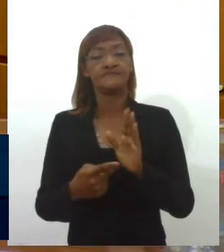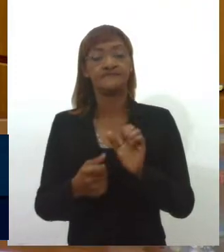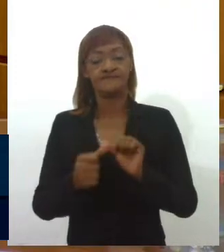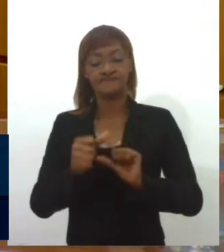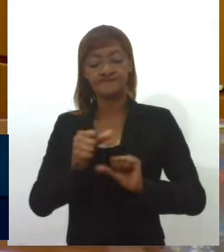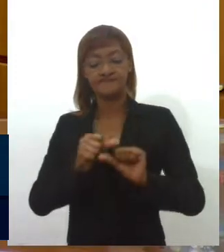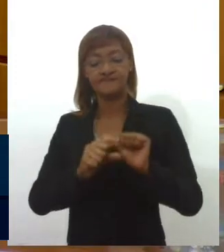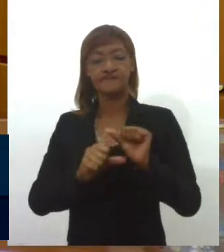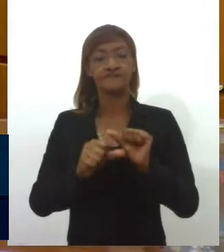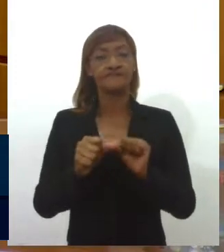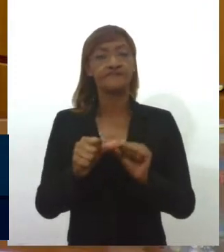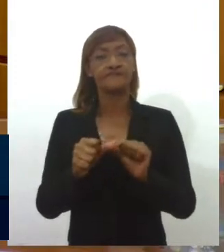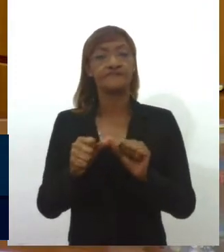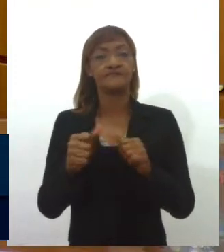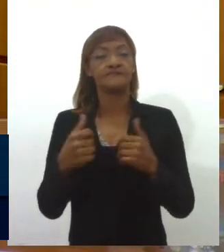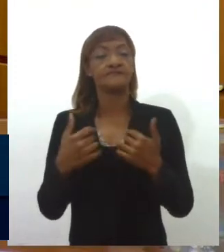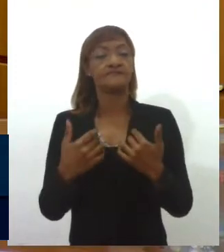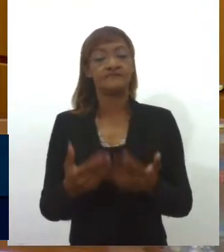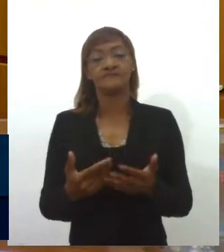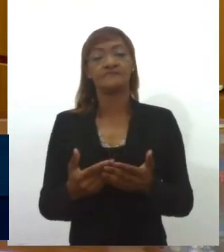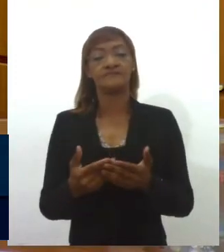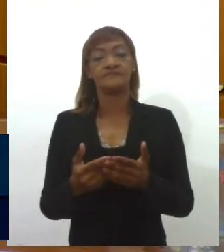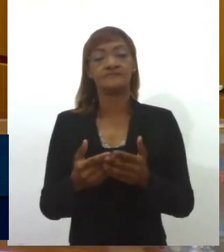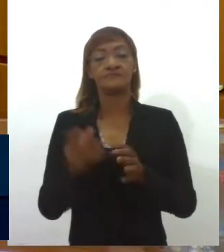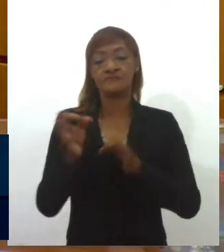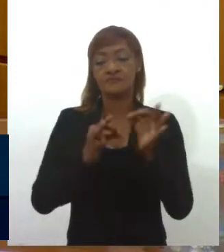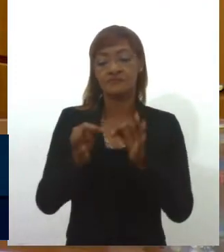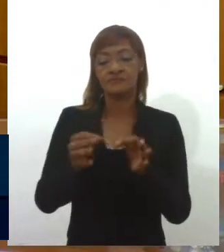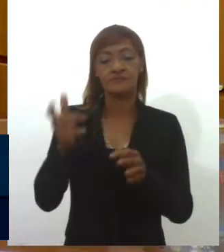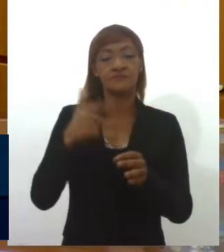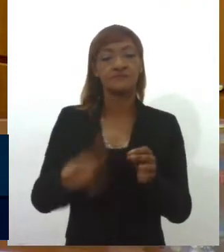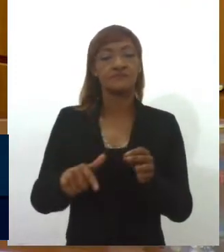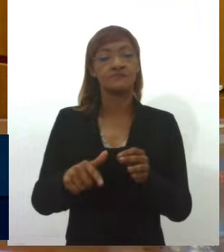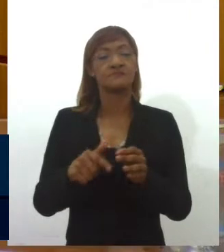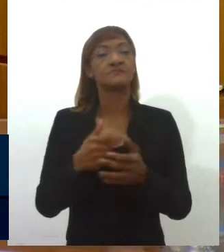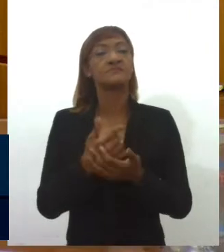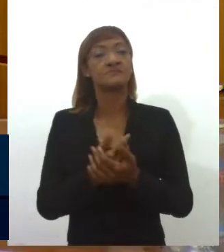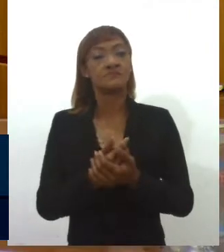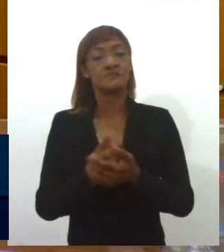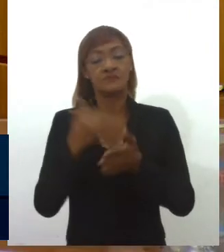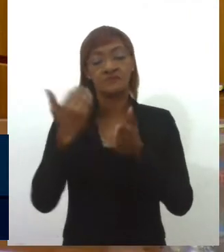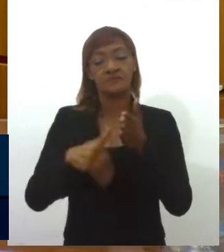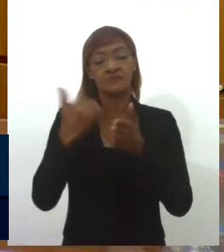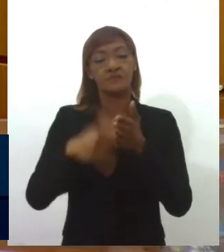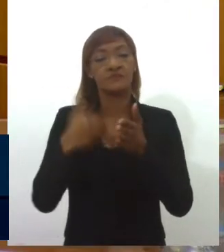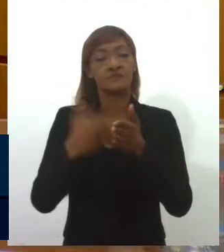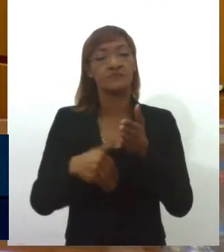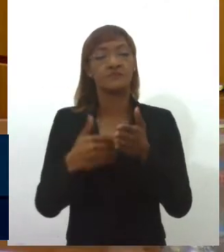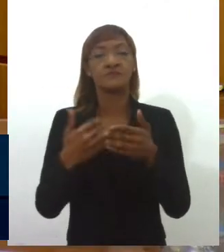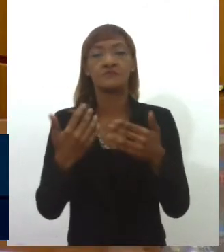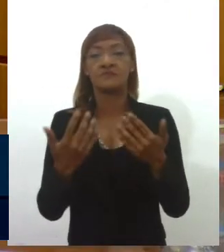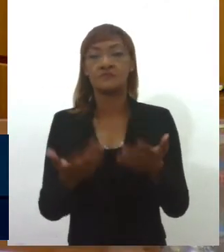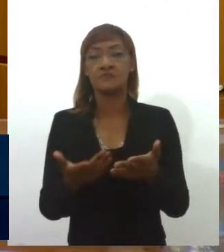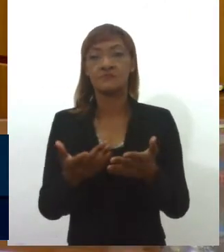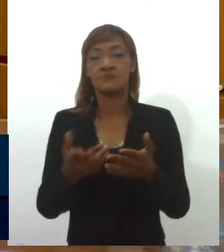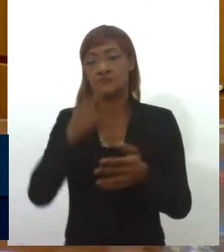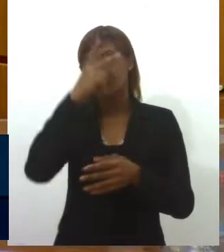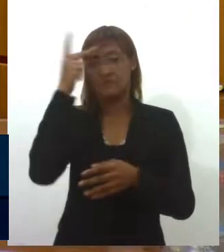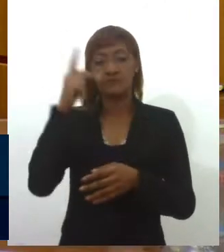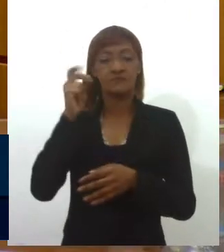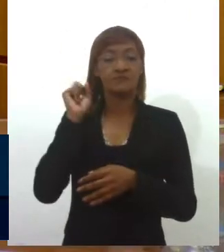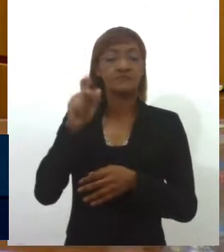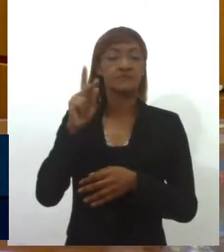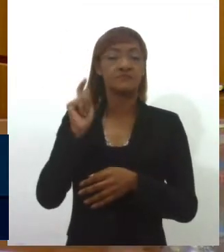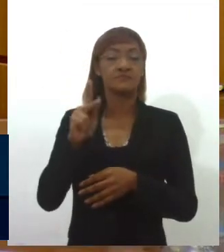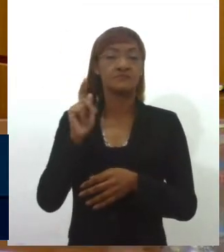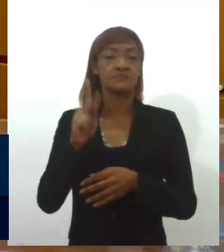o desconto que incide de forma muito bruta sobre os proventos dos aposentados, que